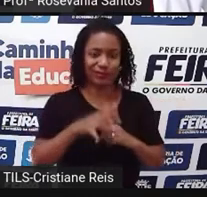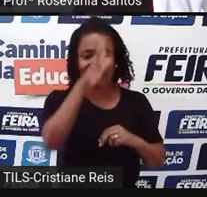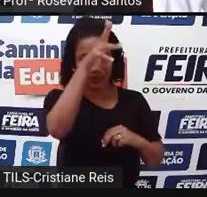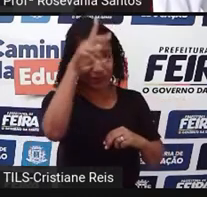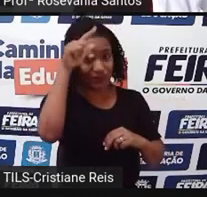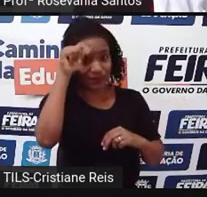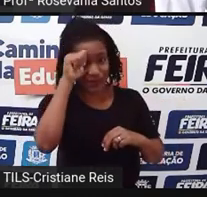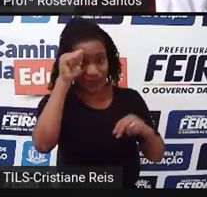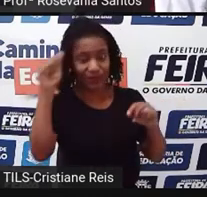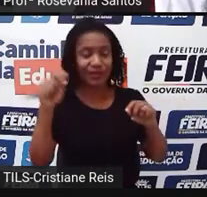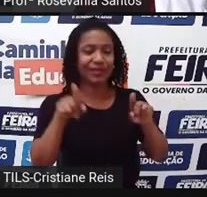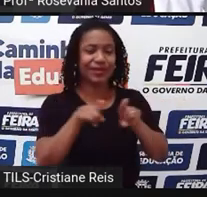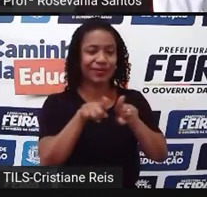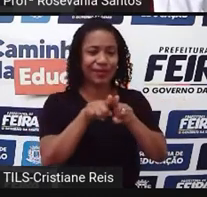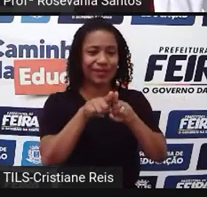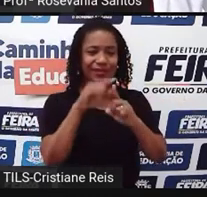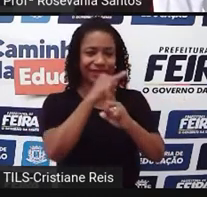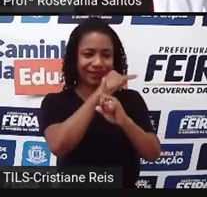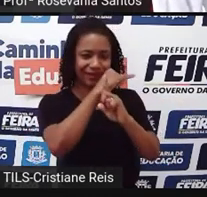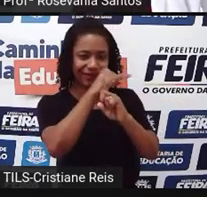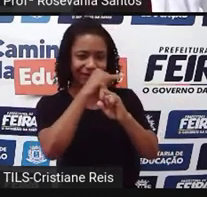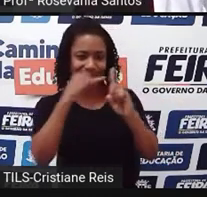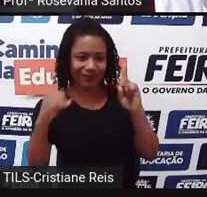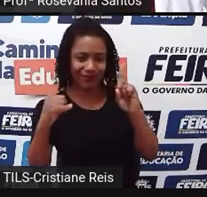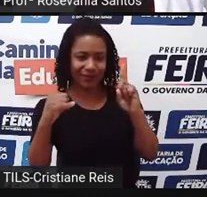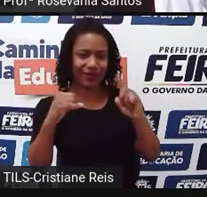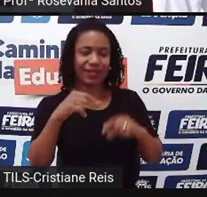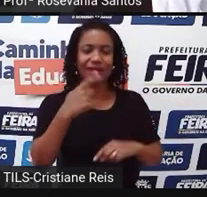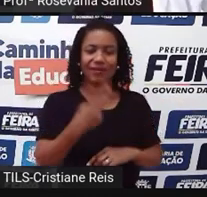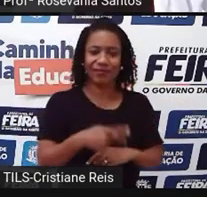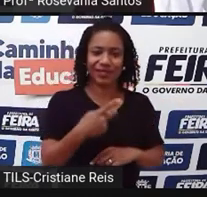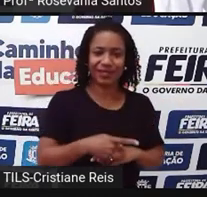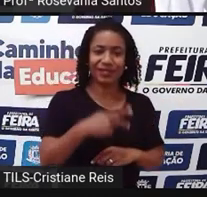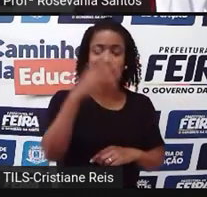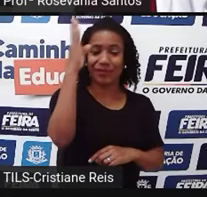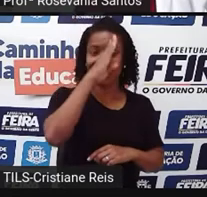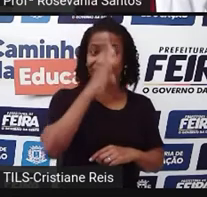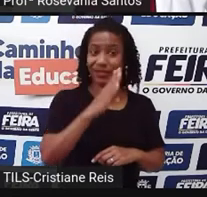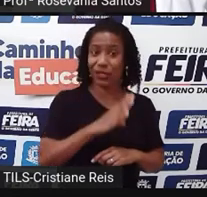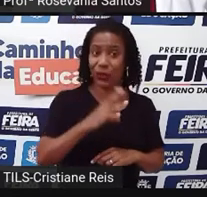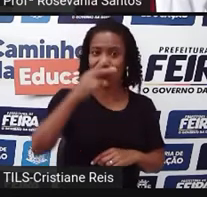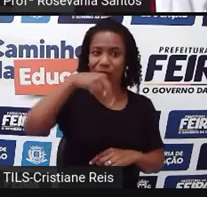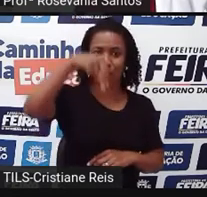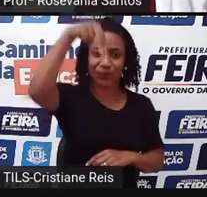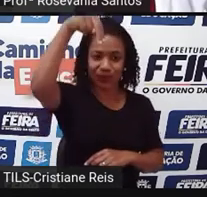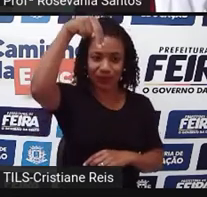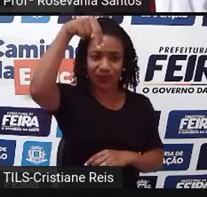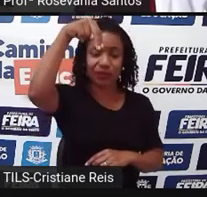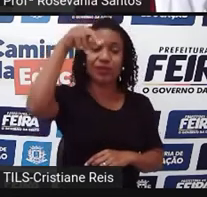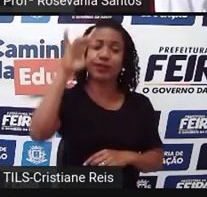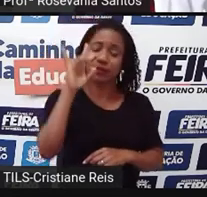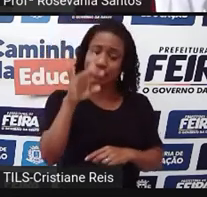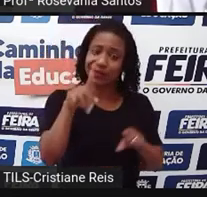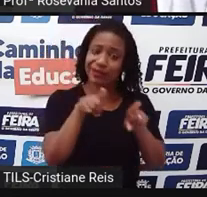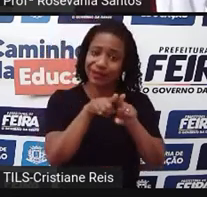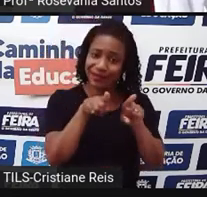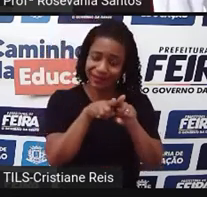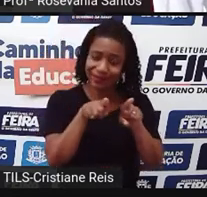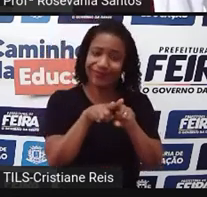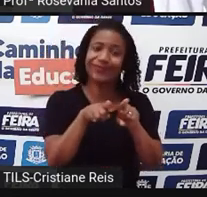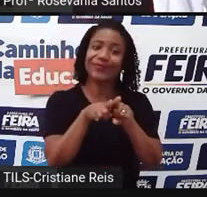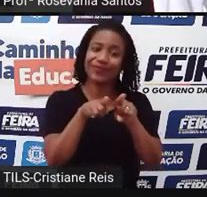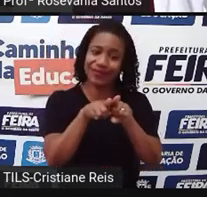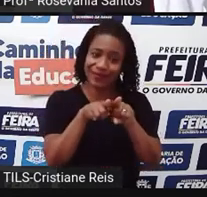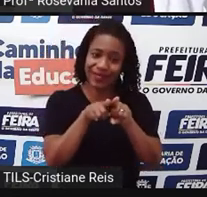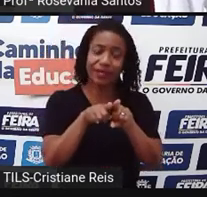somente, quando ela está no Brasil, ela também não está somente na região norte, ela pega também um pedaço aqui, né, da